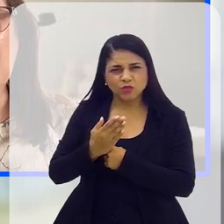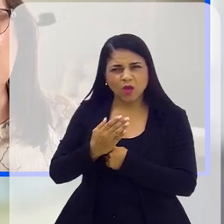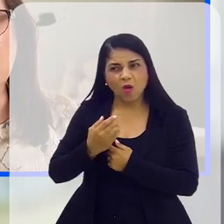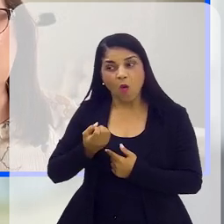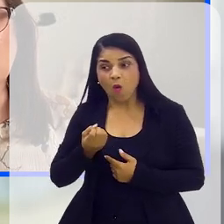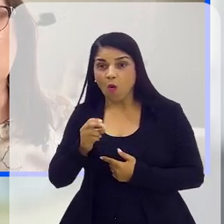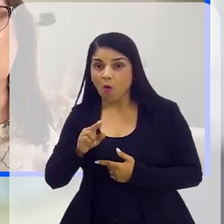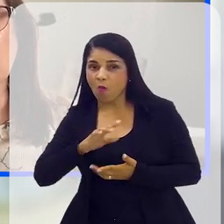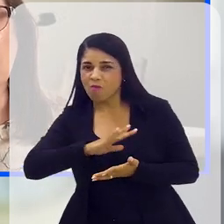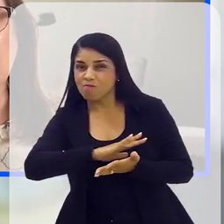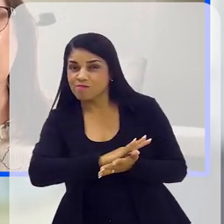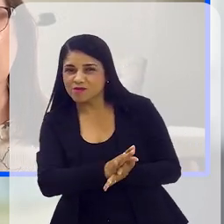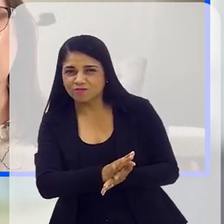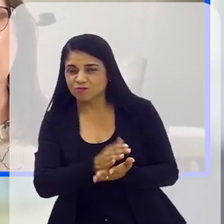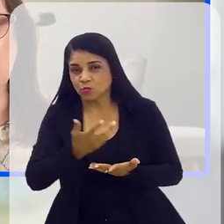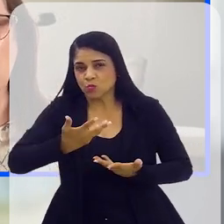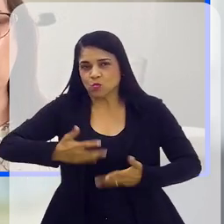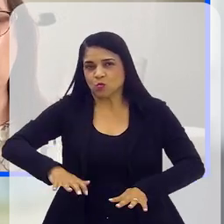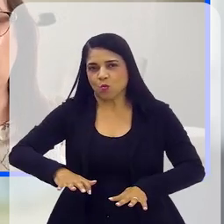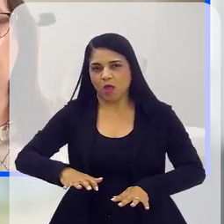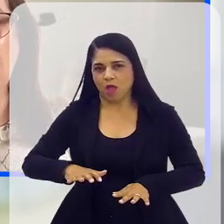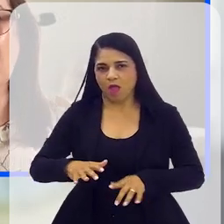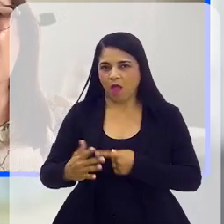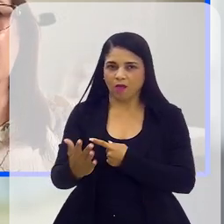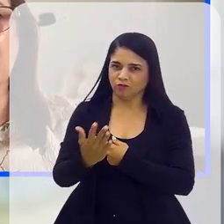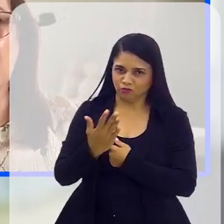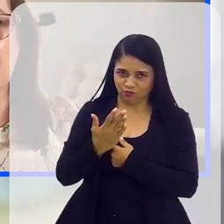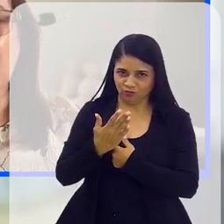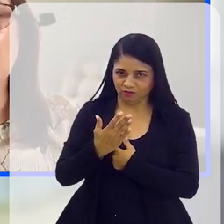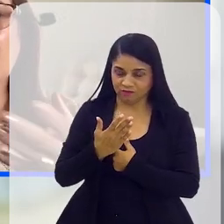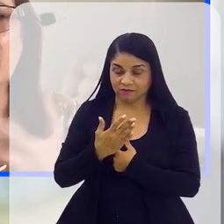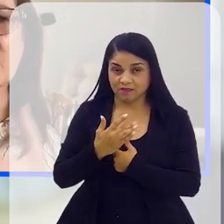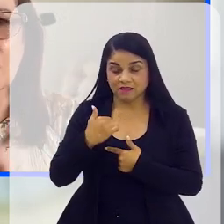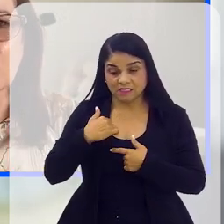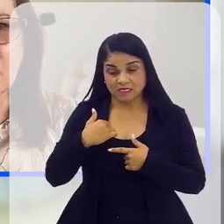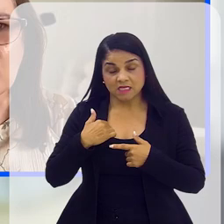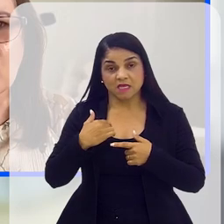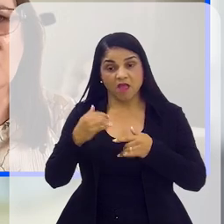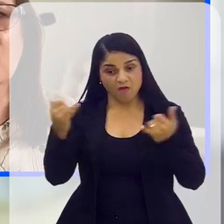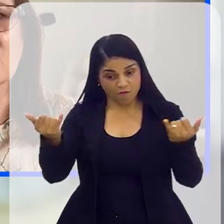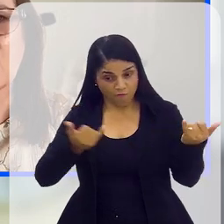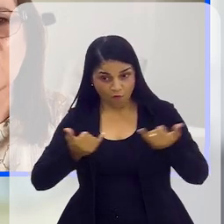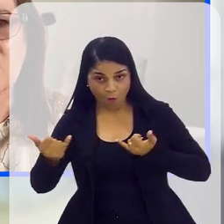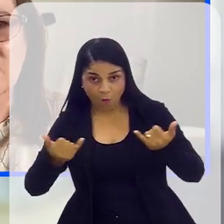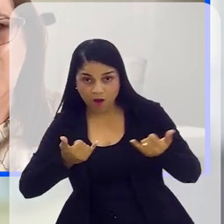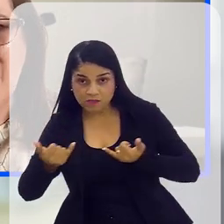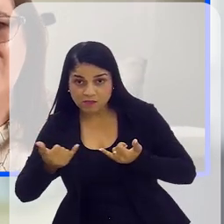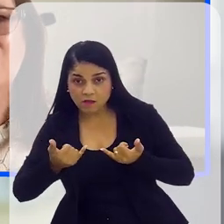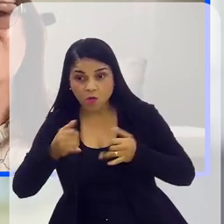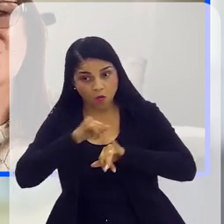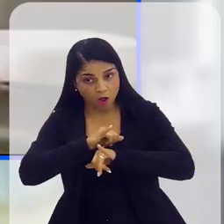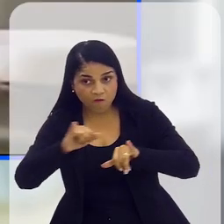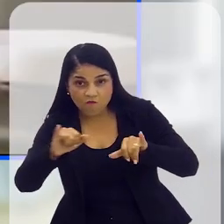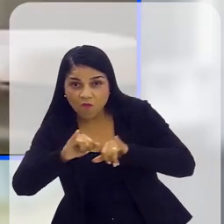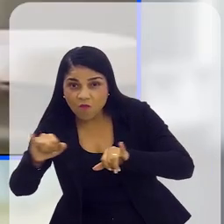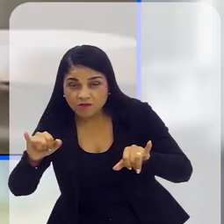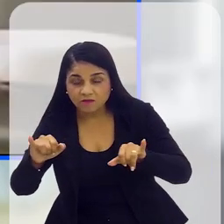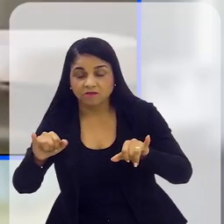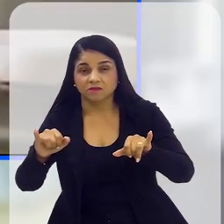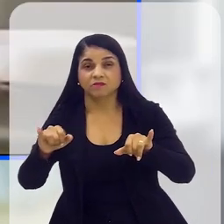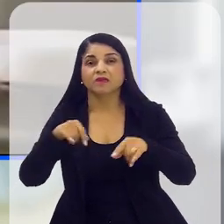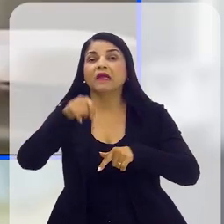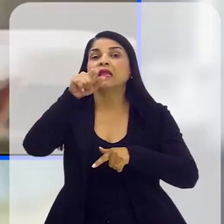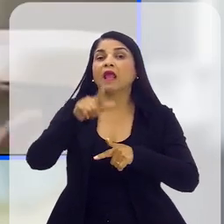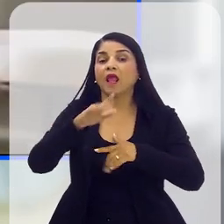quanto mais as pessoas tiverem informação para perceberem quem são os profissionais da saúde adequados, né,